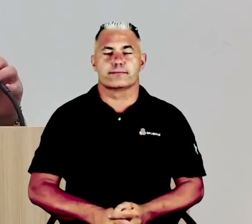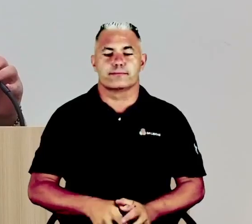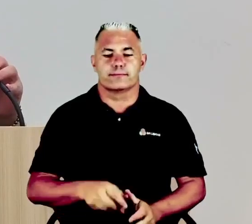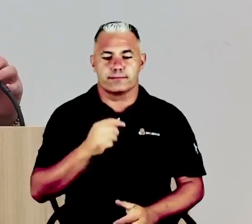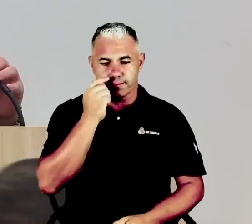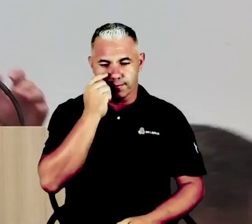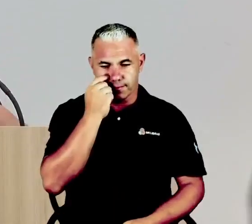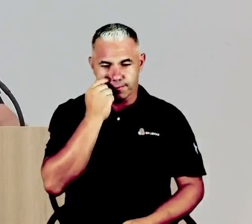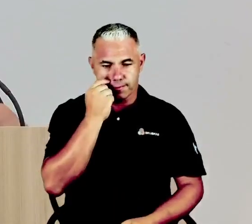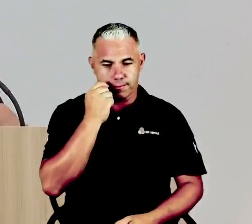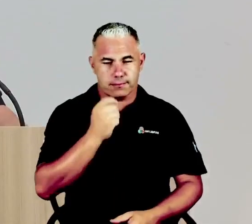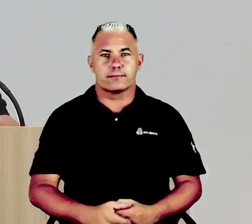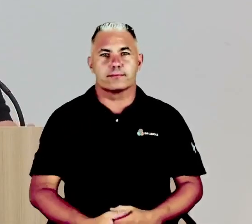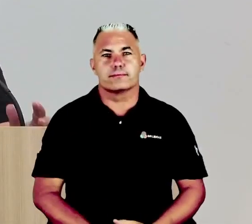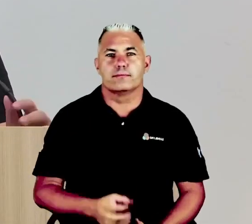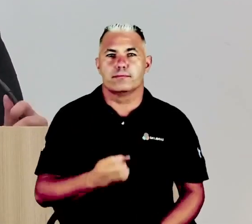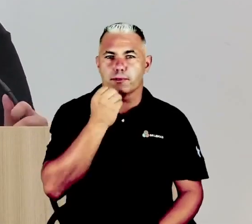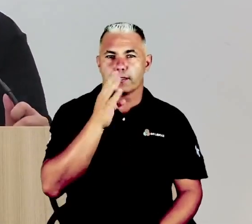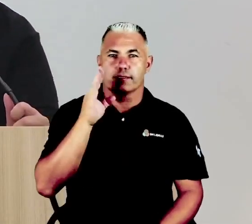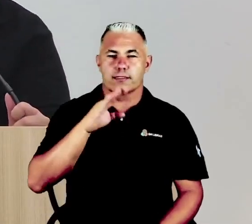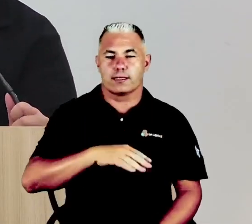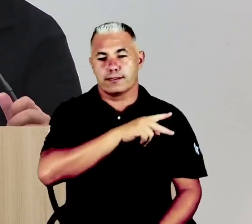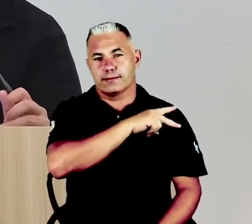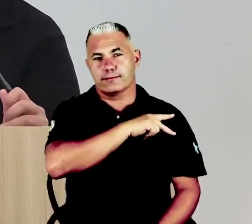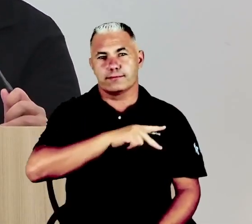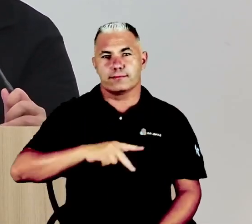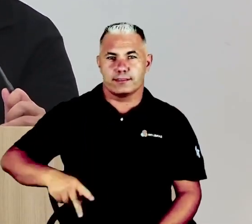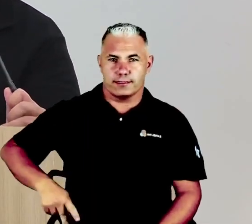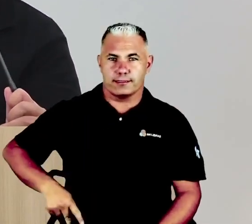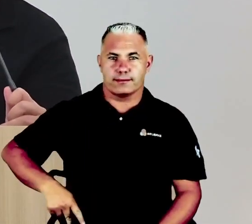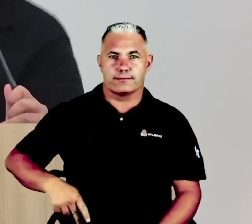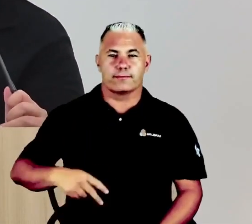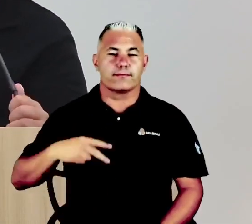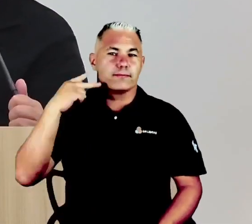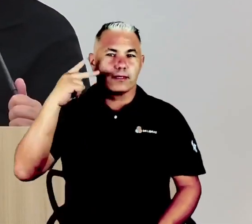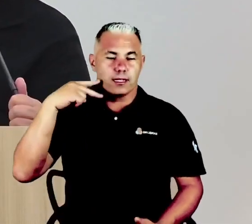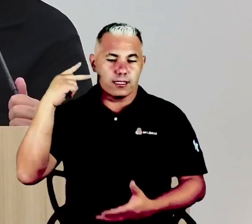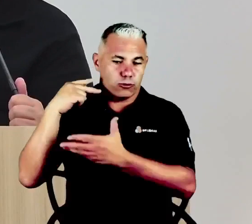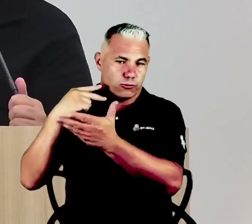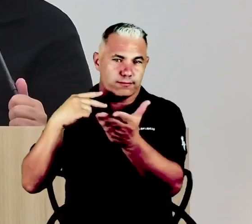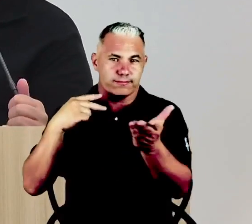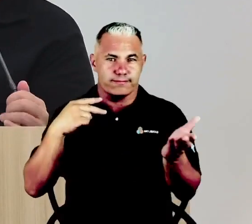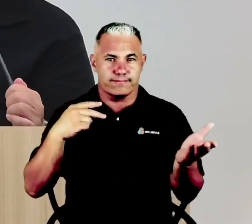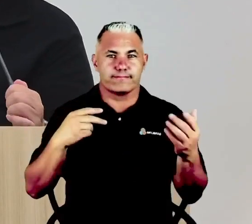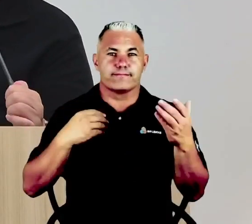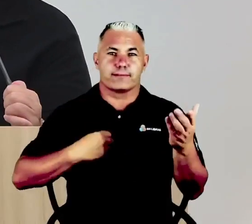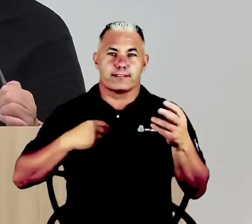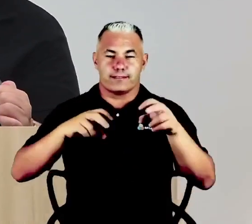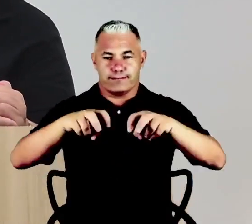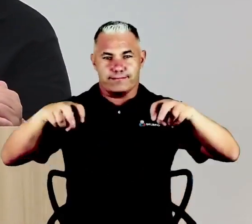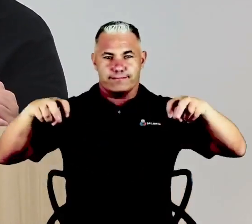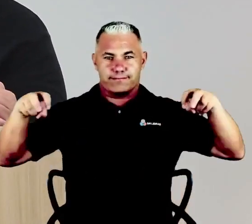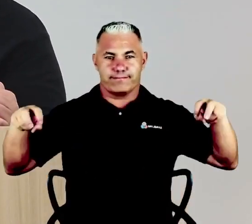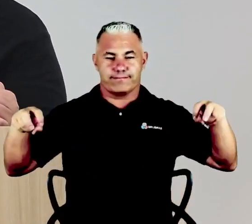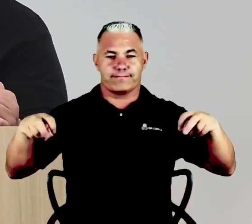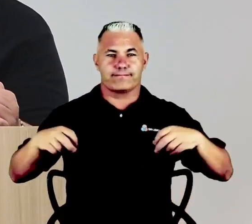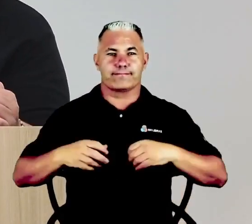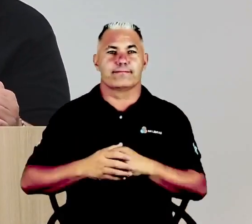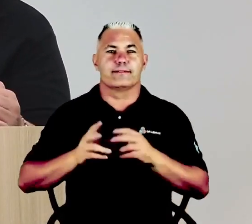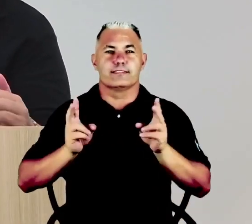Boa tarde, presidente, meus nobres pares, ao público aqui presente, a Guarda Municipal, que sempre está aí acompanhando,